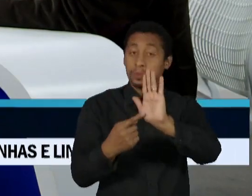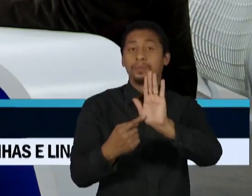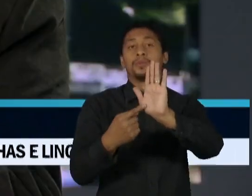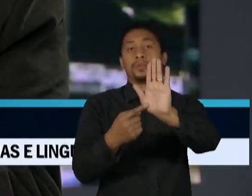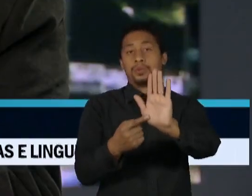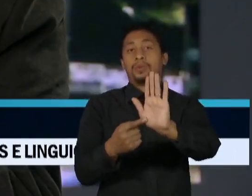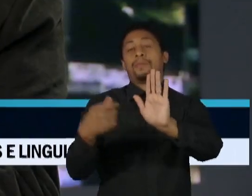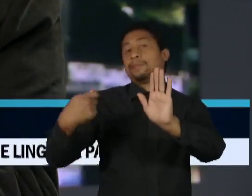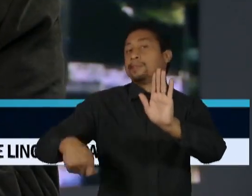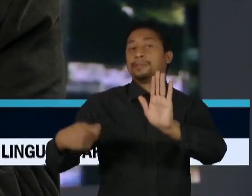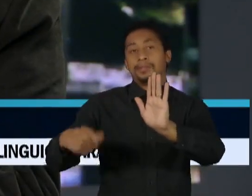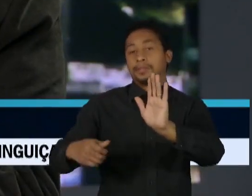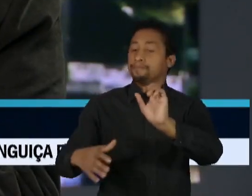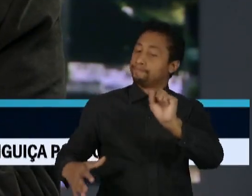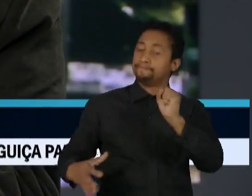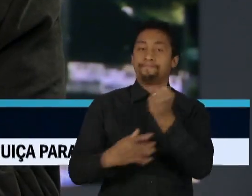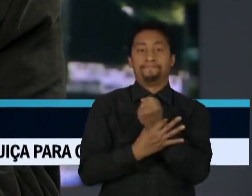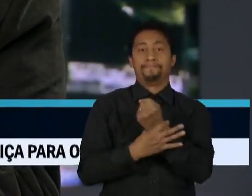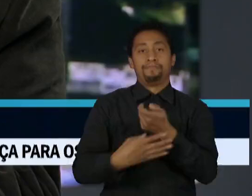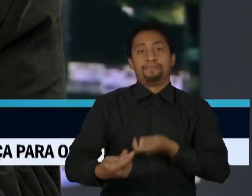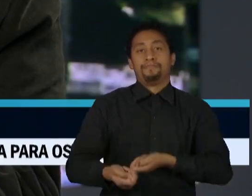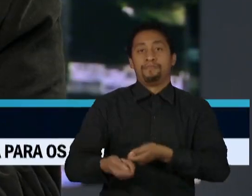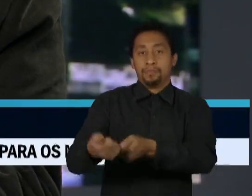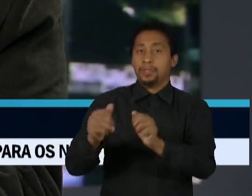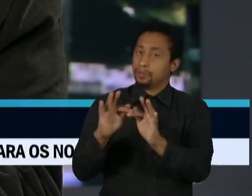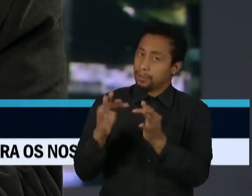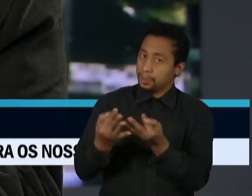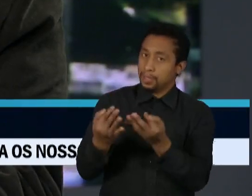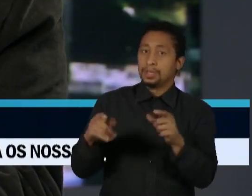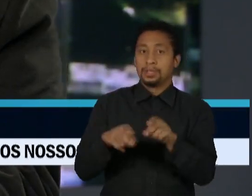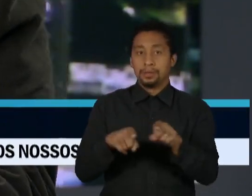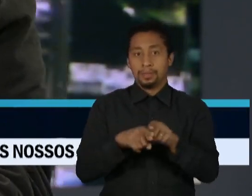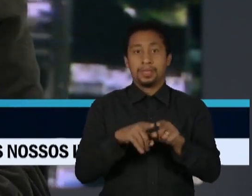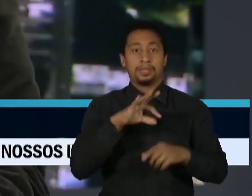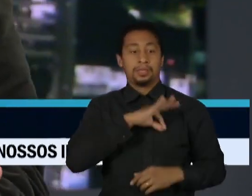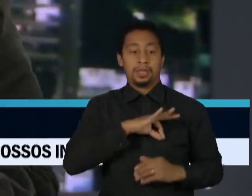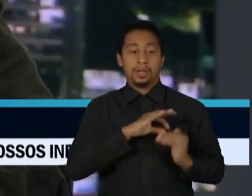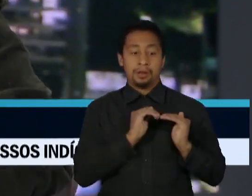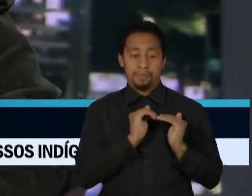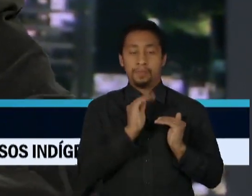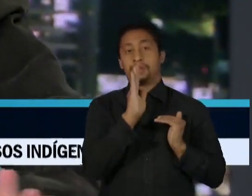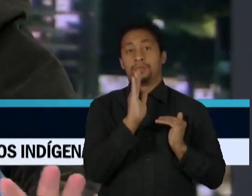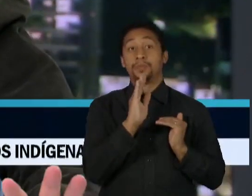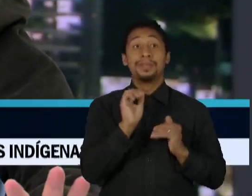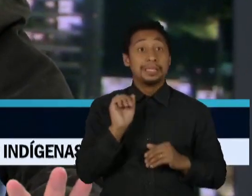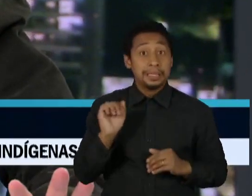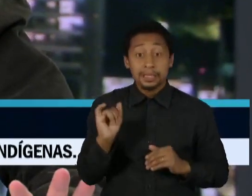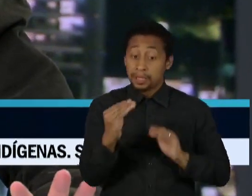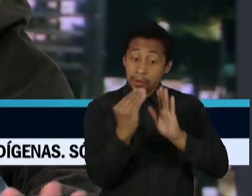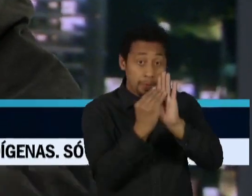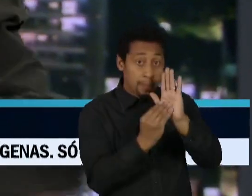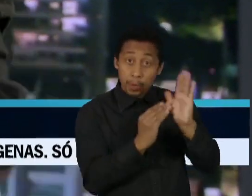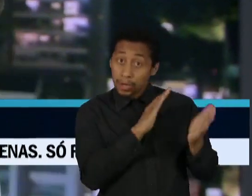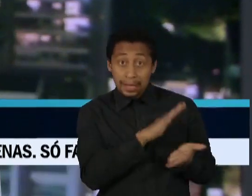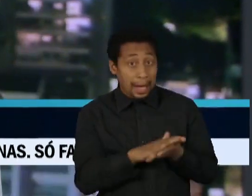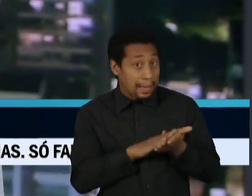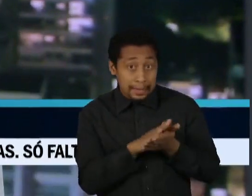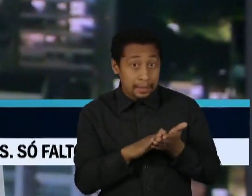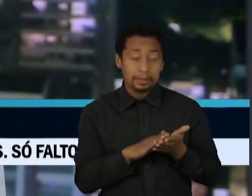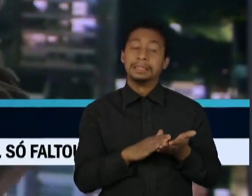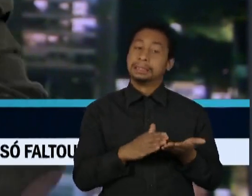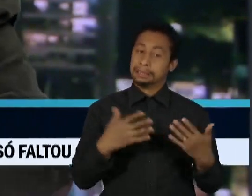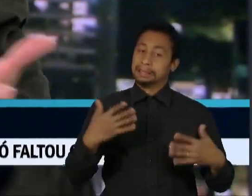ele colocar isso também dentro do pacote, então ele estaria perdendo qualquer trunfo diante da população